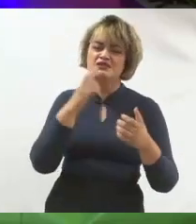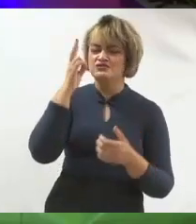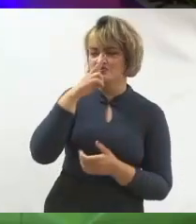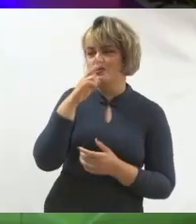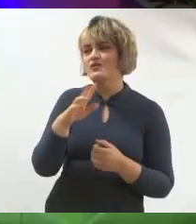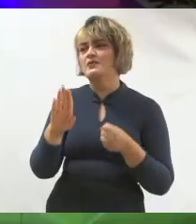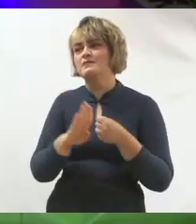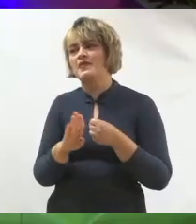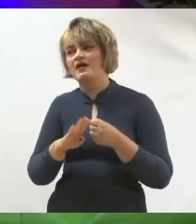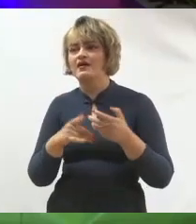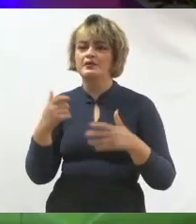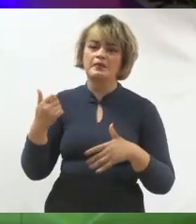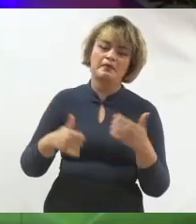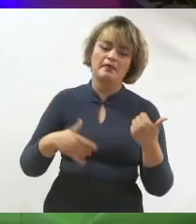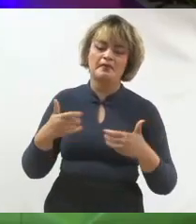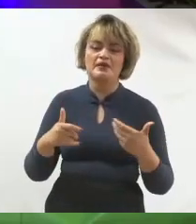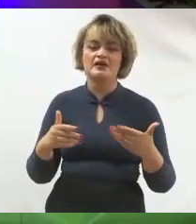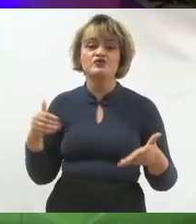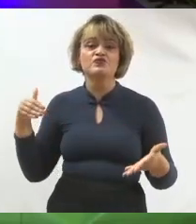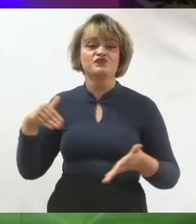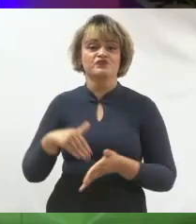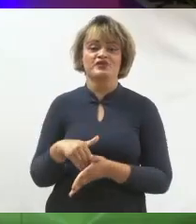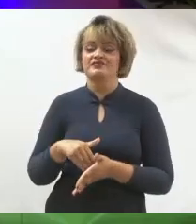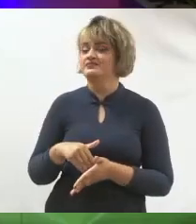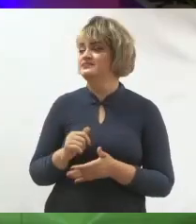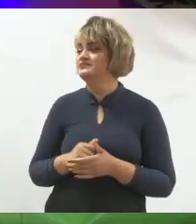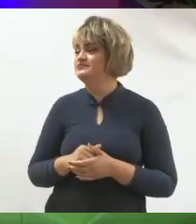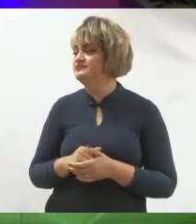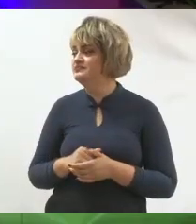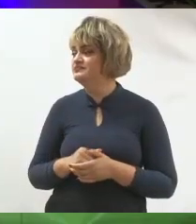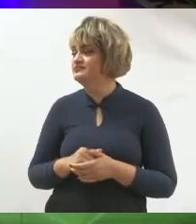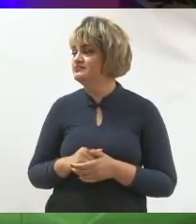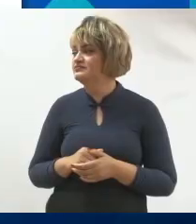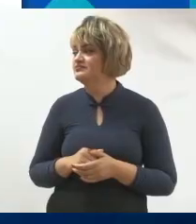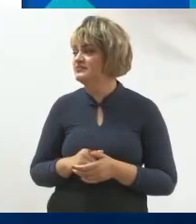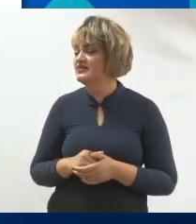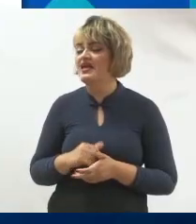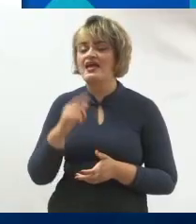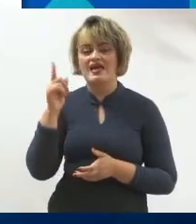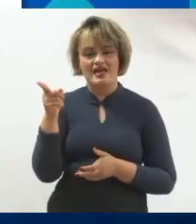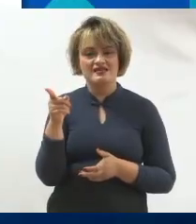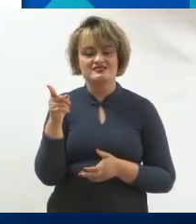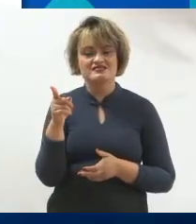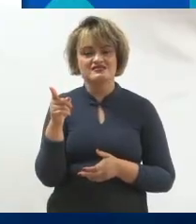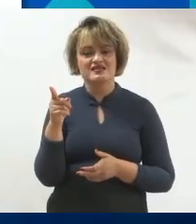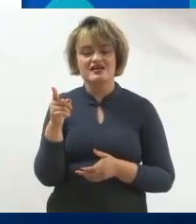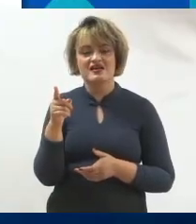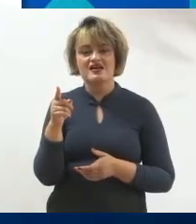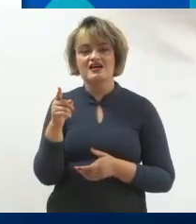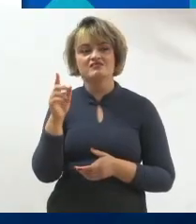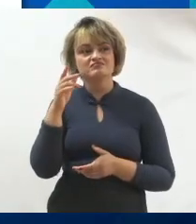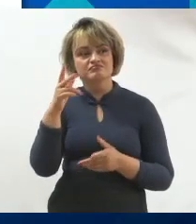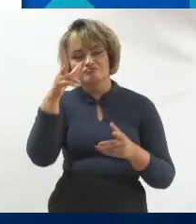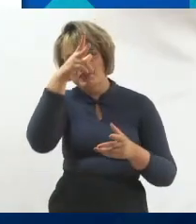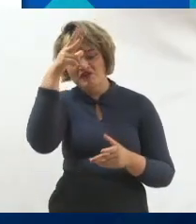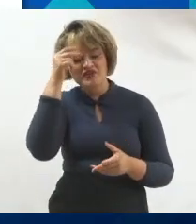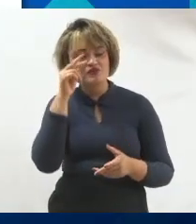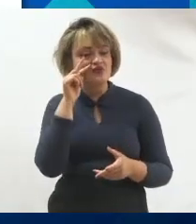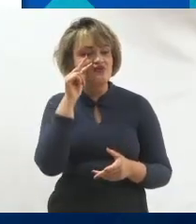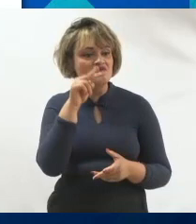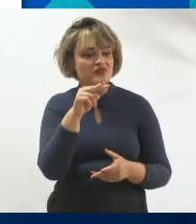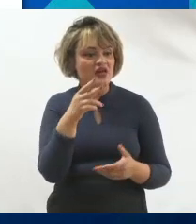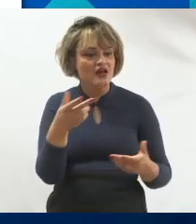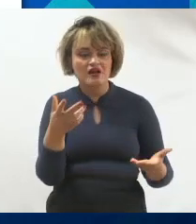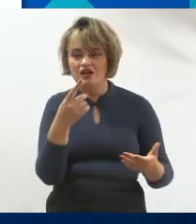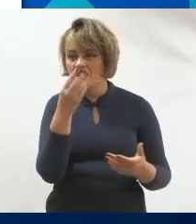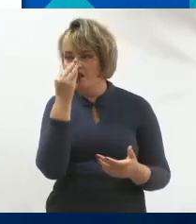bairro, não sei o quê, e termina falando o seguinte. A prefeitura não terá mais como fechar os olhos para o Jardim Humoarama e seus